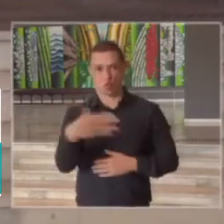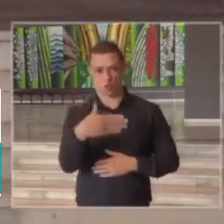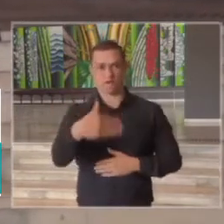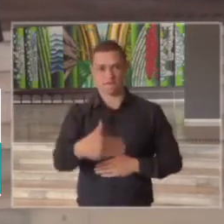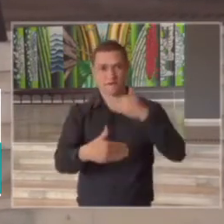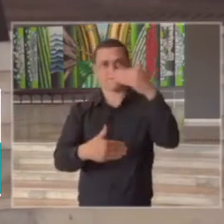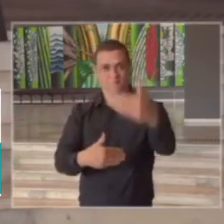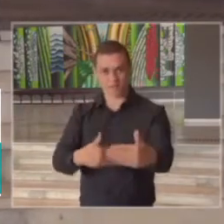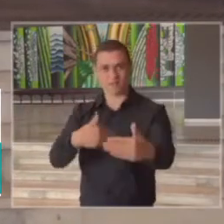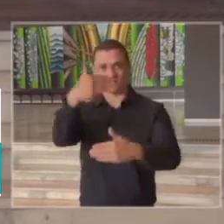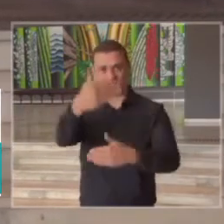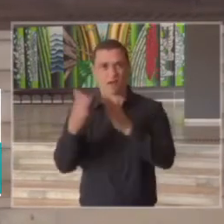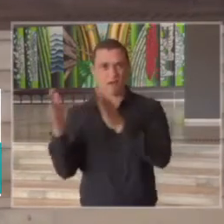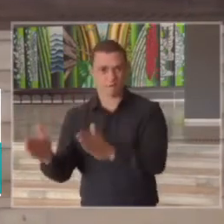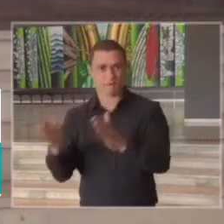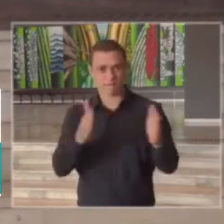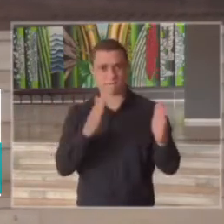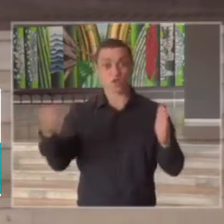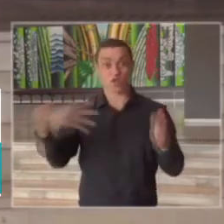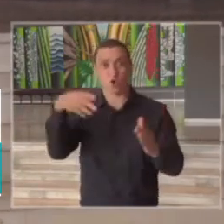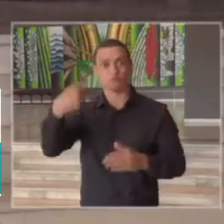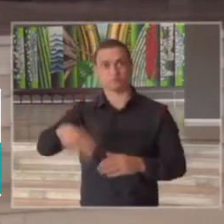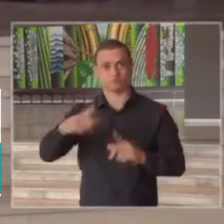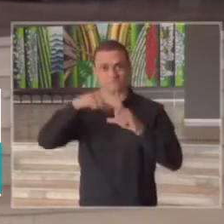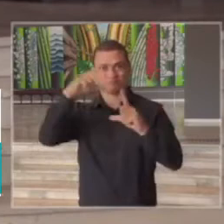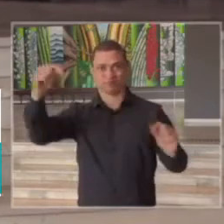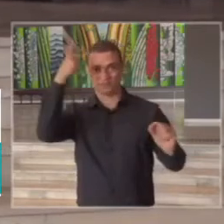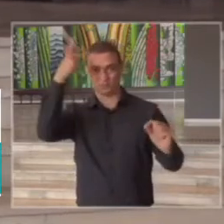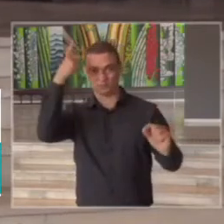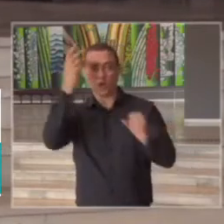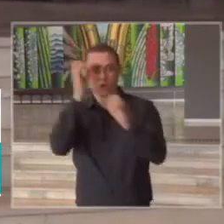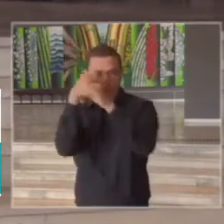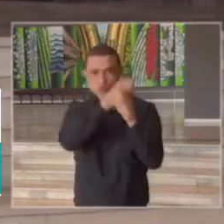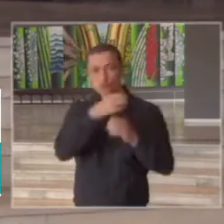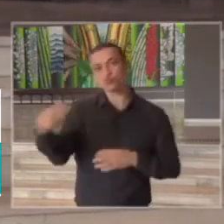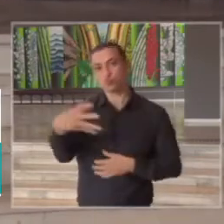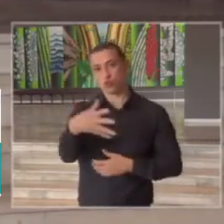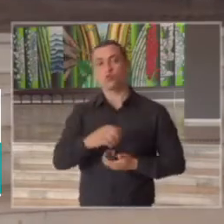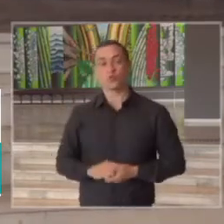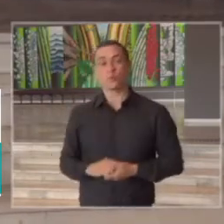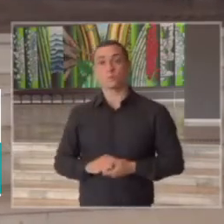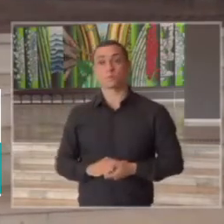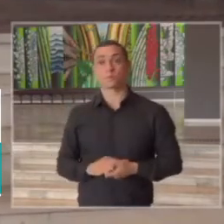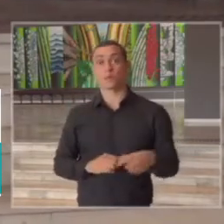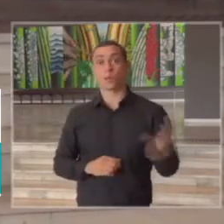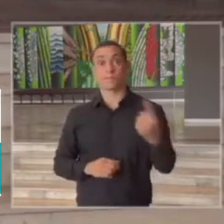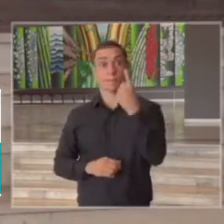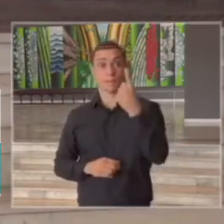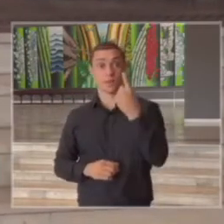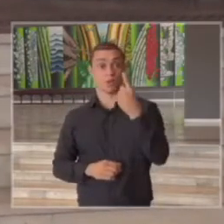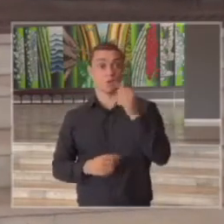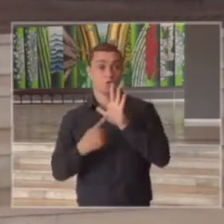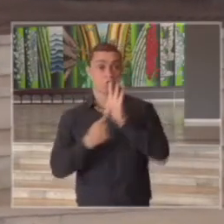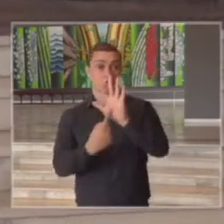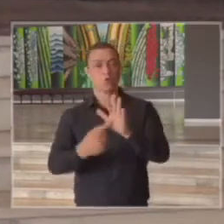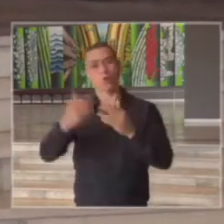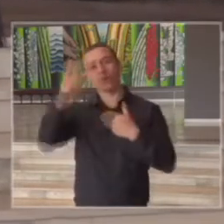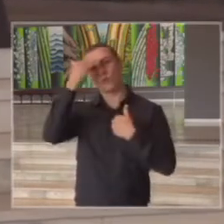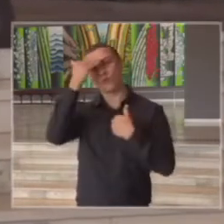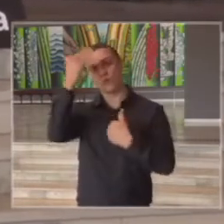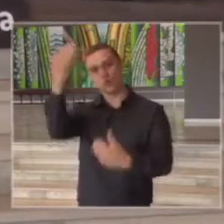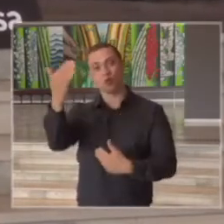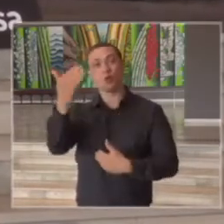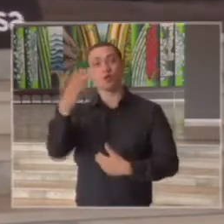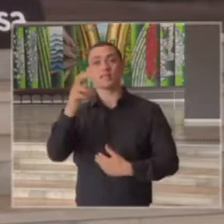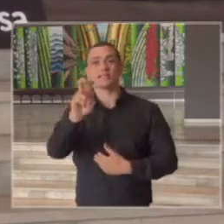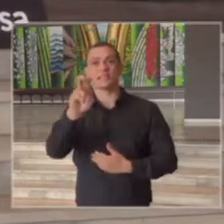dos testes no estado de São Paulo eu inicio a minha apresentação agradecendo as